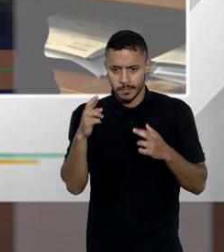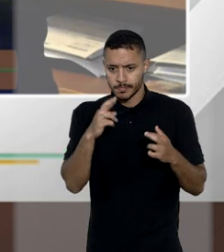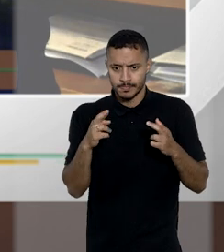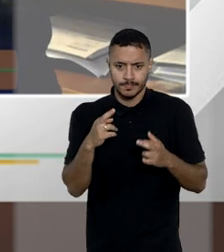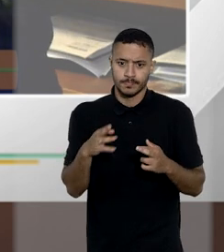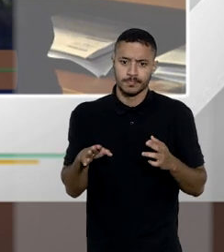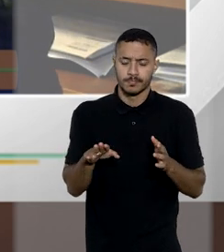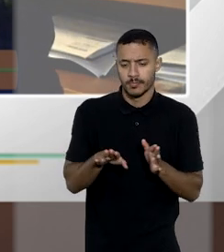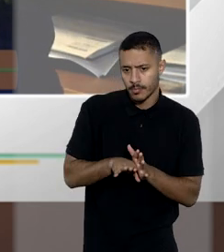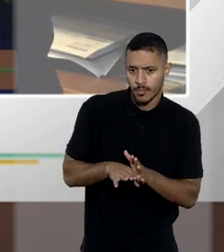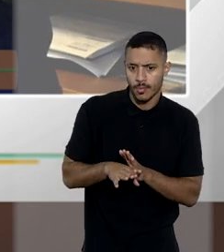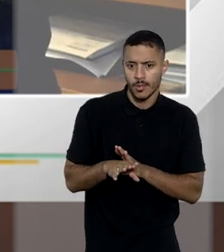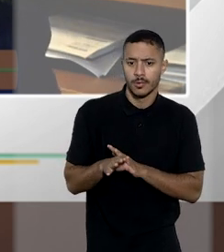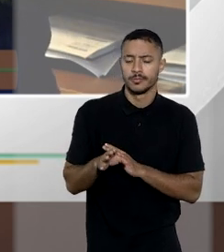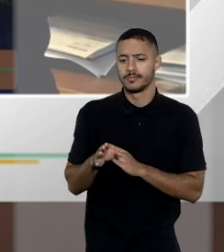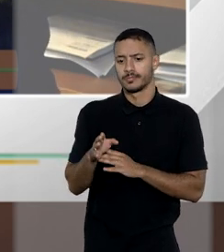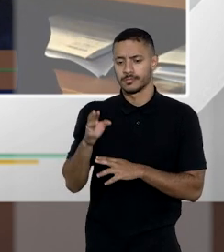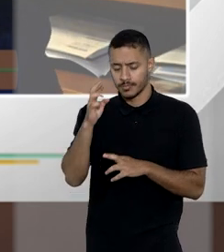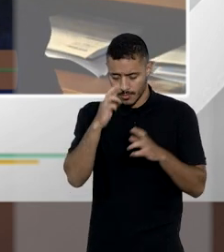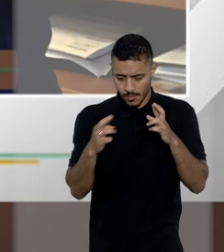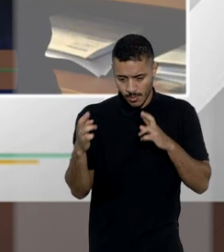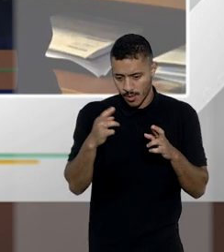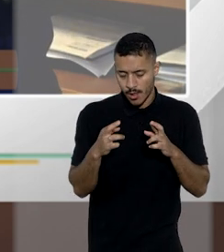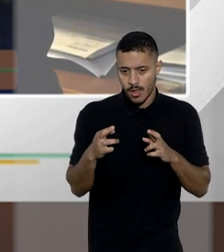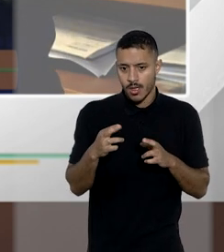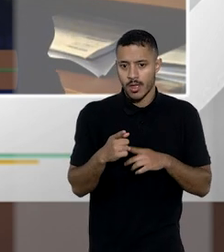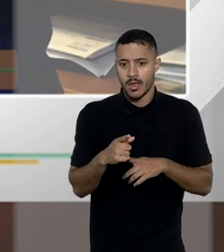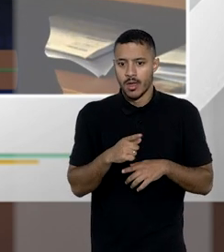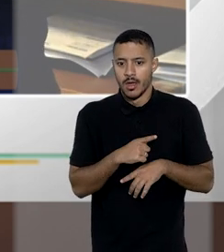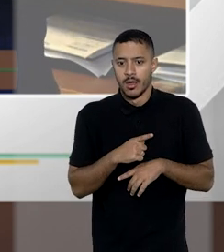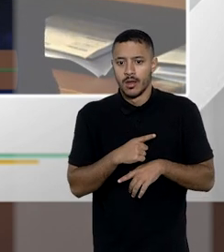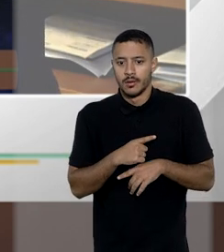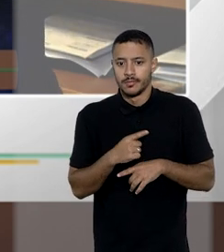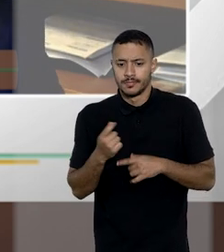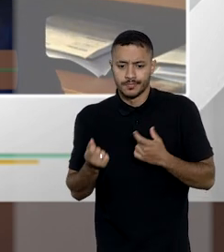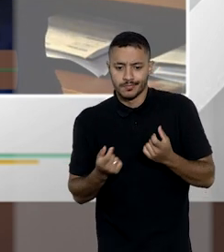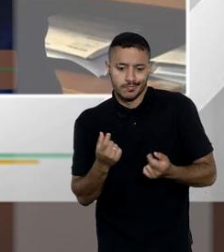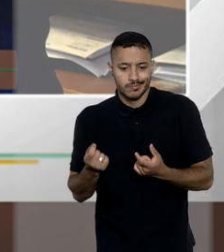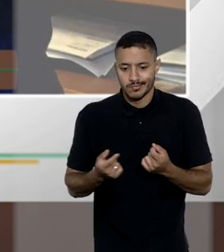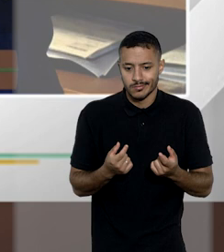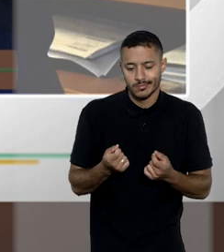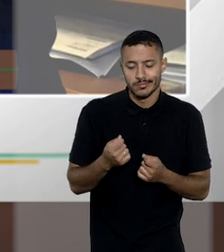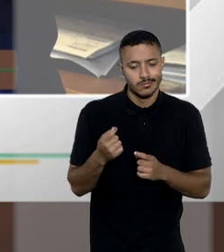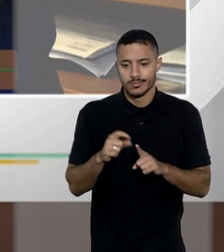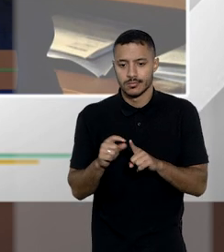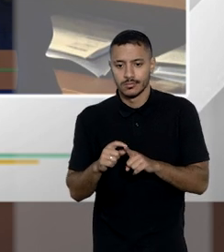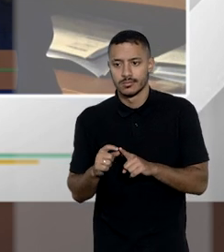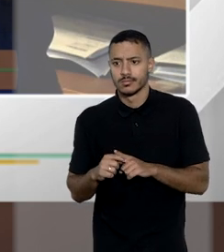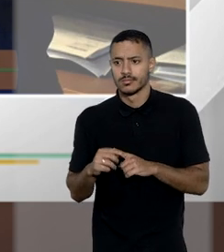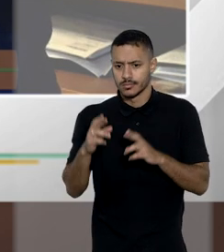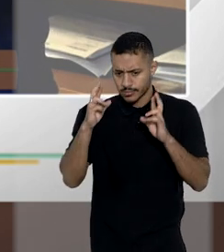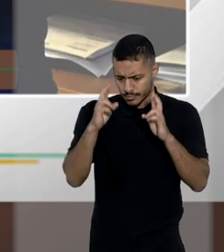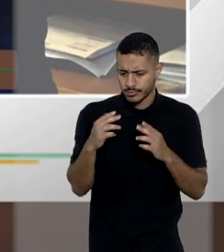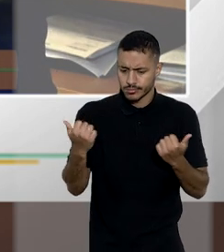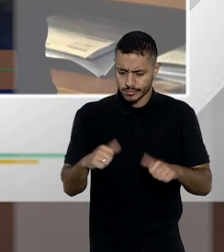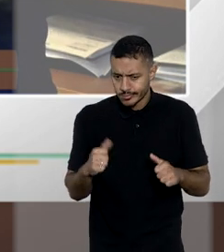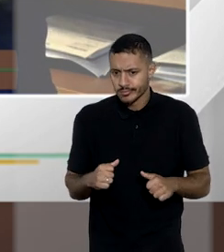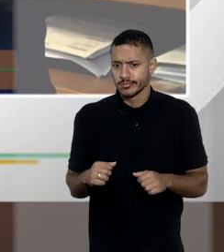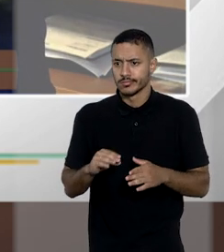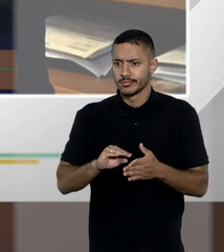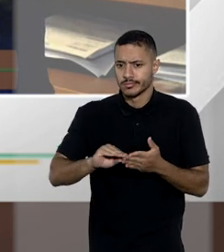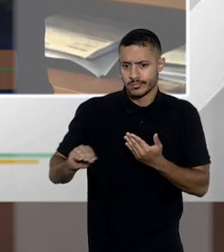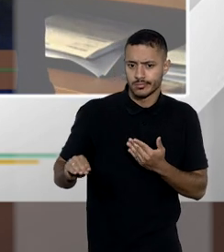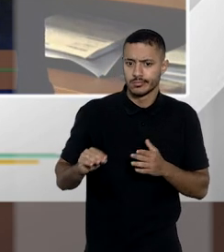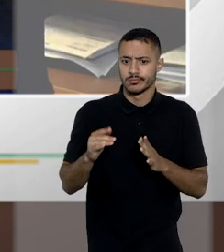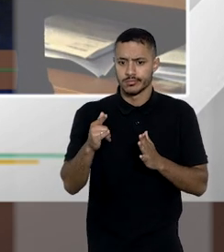que não venham a ser observadas acabam tendo essa conotação de meras firulas porque em realidade o que se precisa